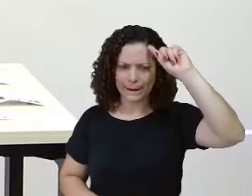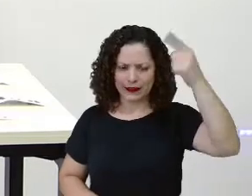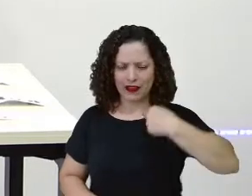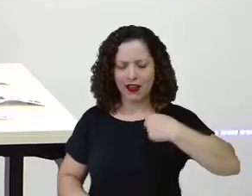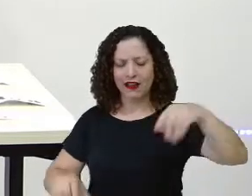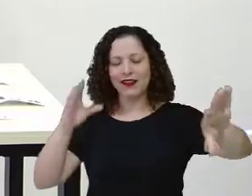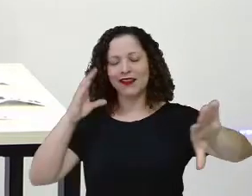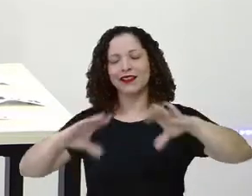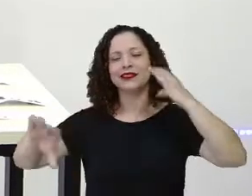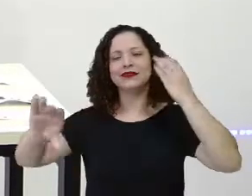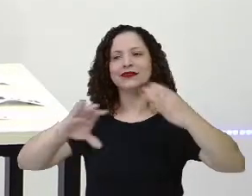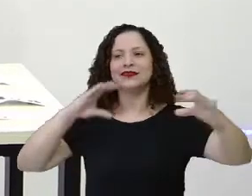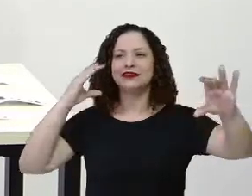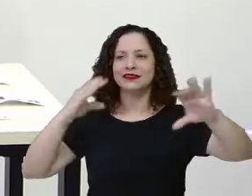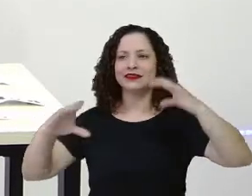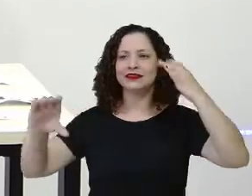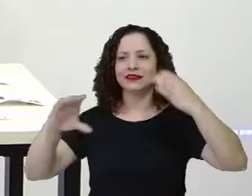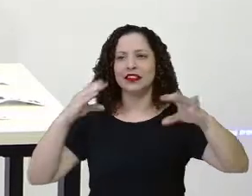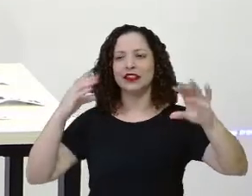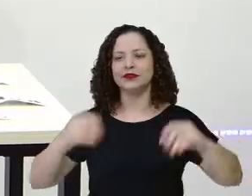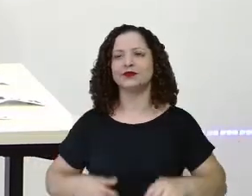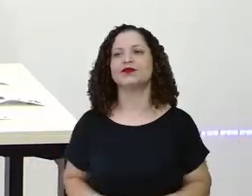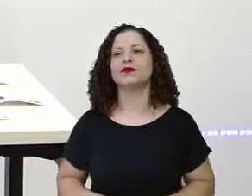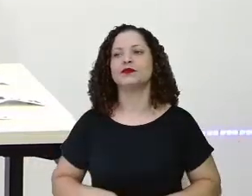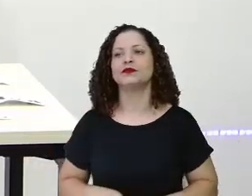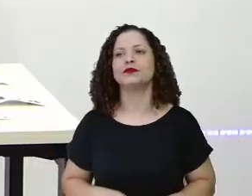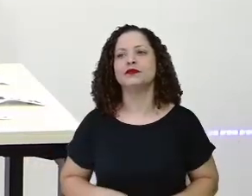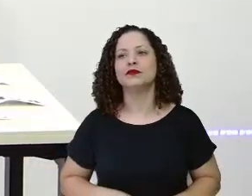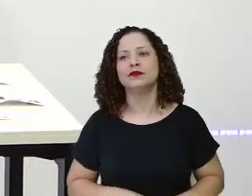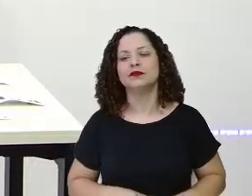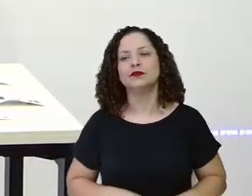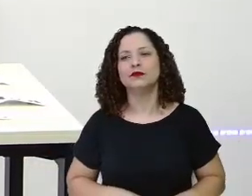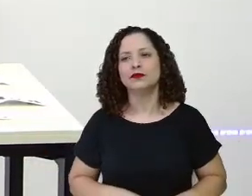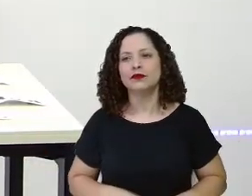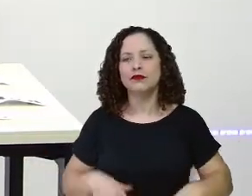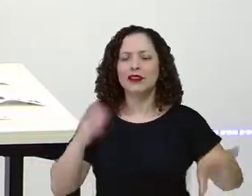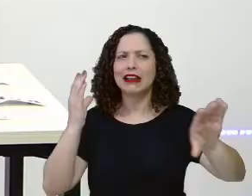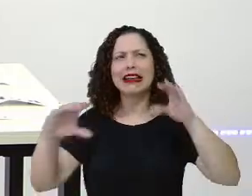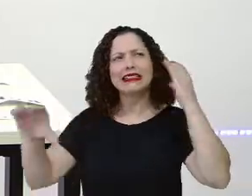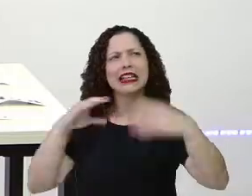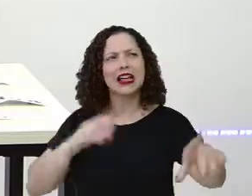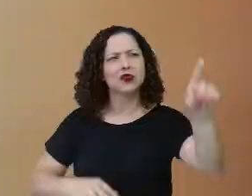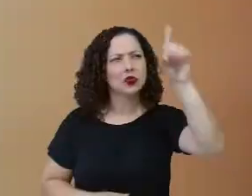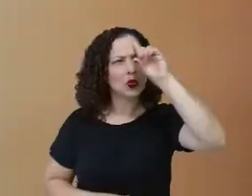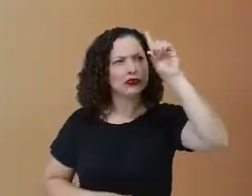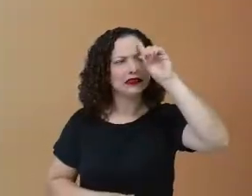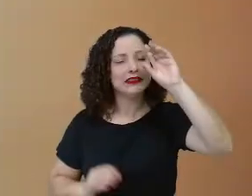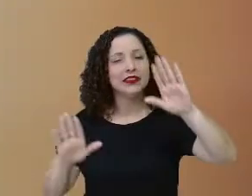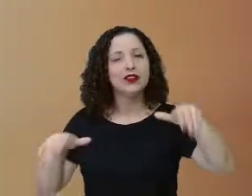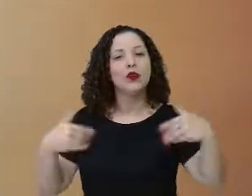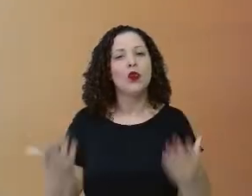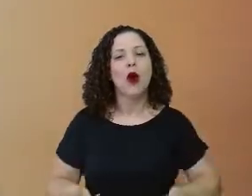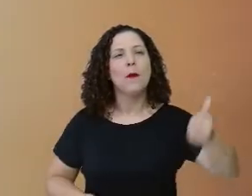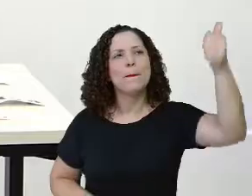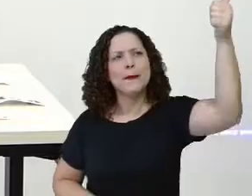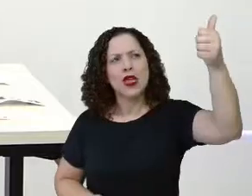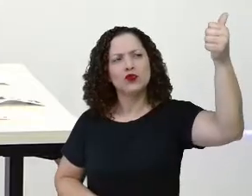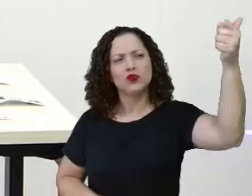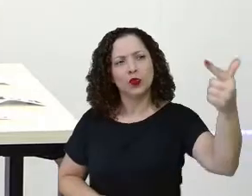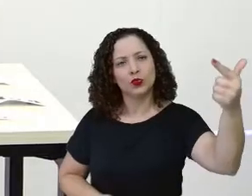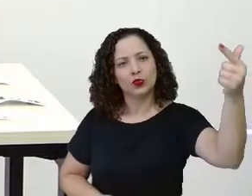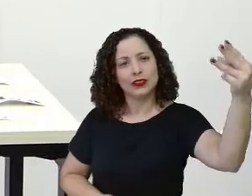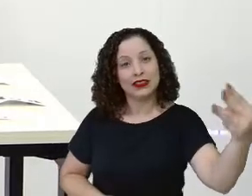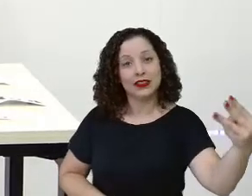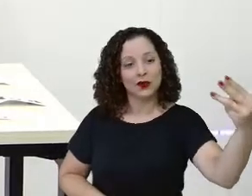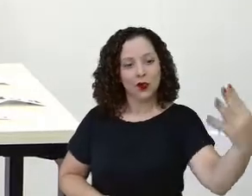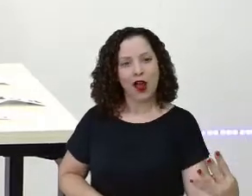Tá certo? Esse tá certo! Não é isso? E agora? Canto sempre, todo dia! Qual é? Primeiro, segundo, terceiro